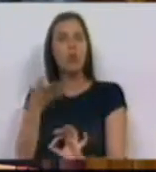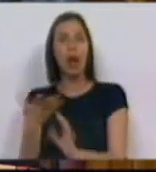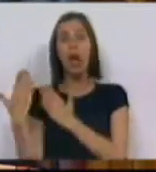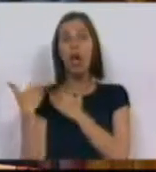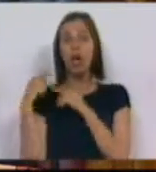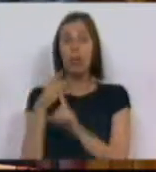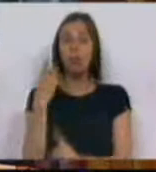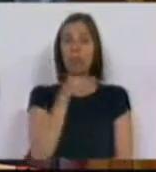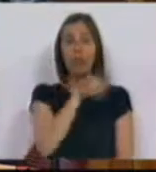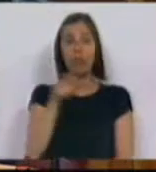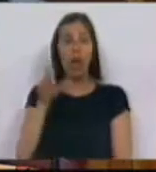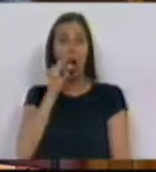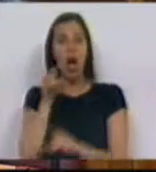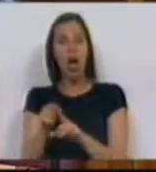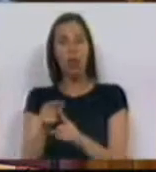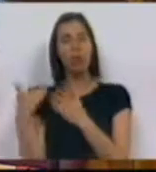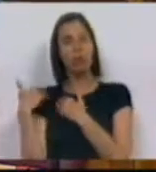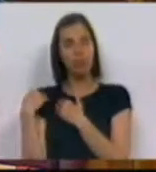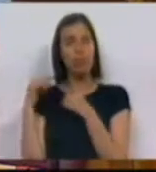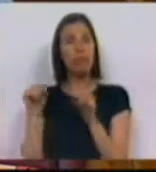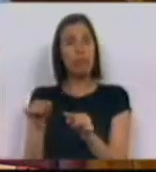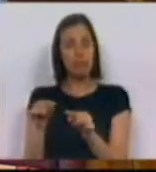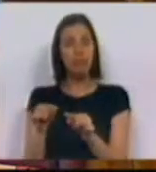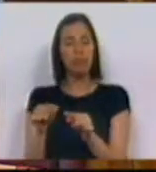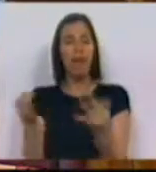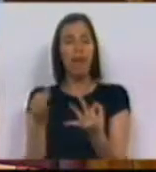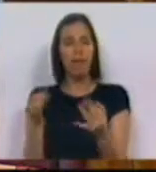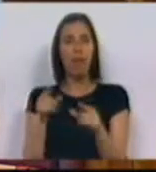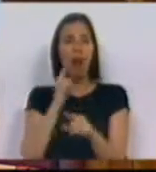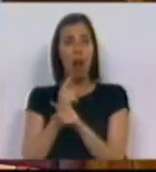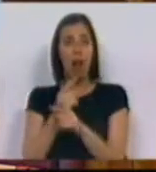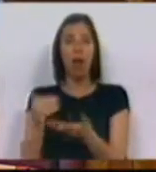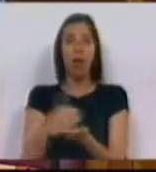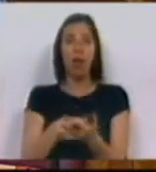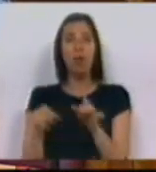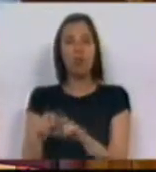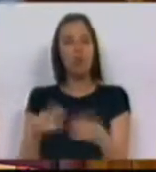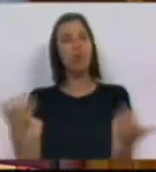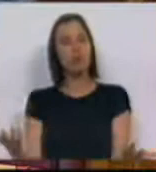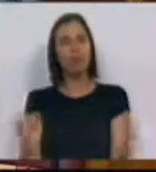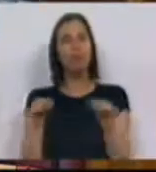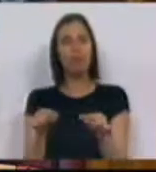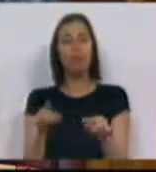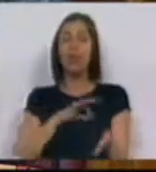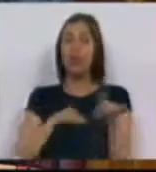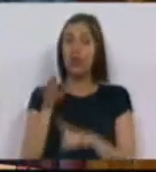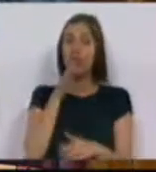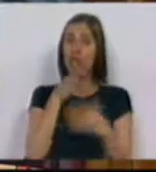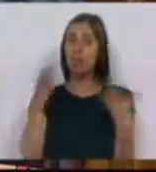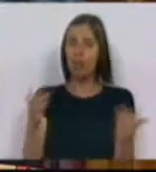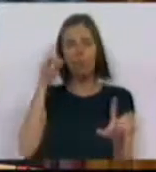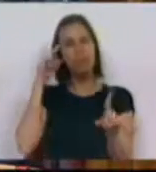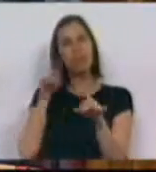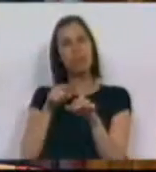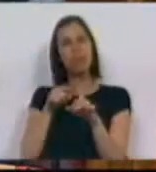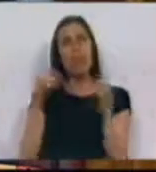responsabilidade individual dos alunos encarregados de educação na utilização destes mesmos recursos. Estamos a ir, senhoras e senhores deputados, no